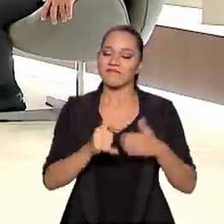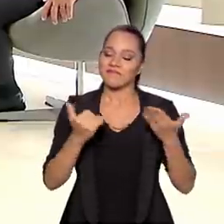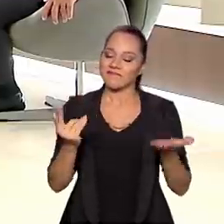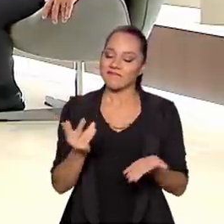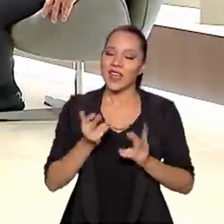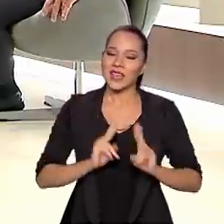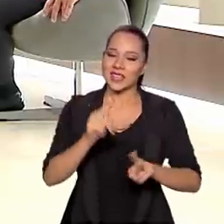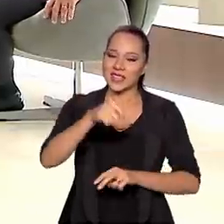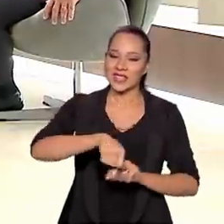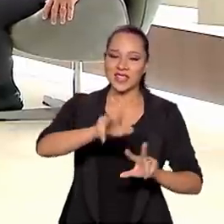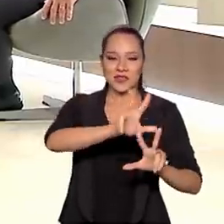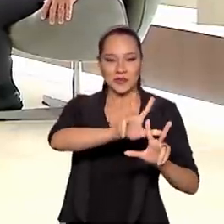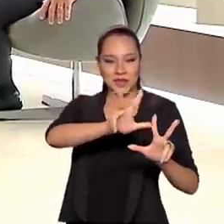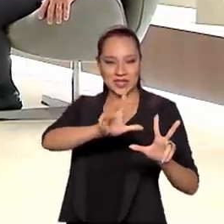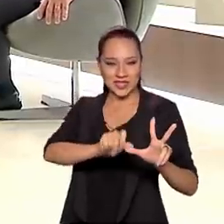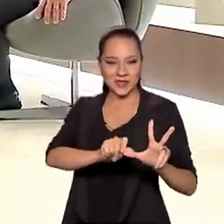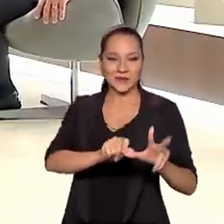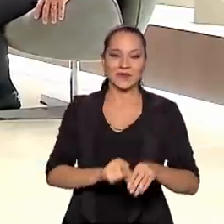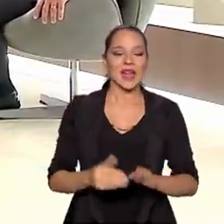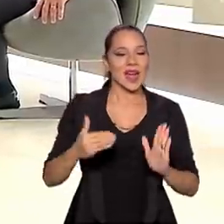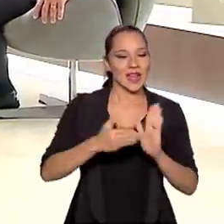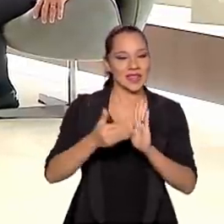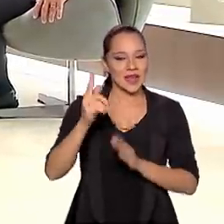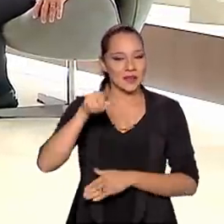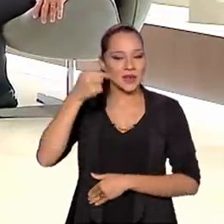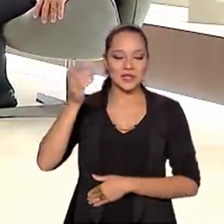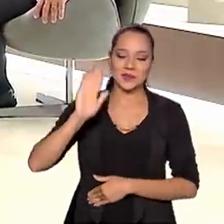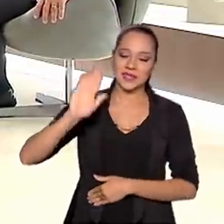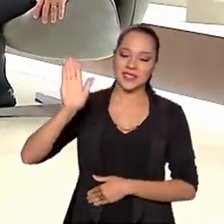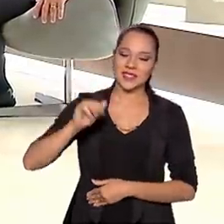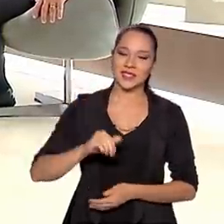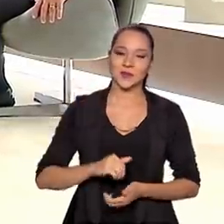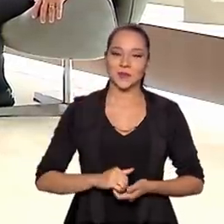em pauta aqui na TV Brasil. Até o próximo programa.